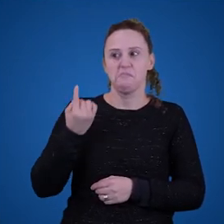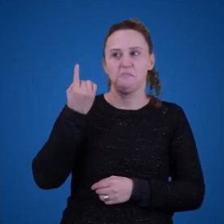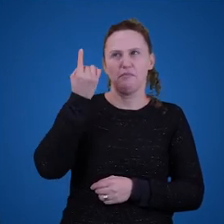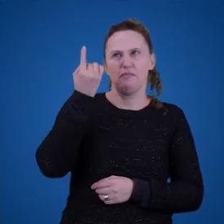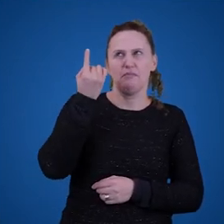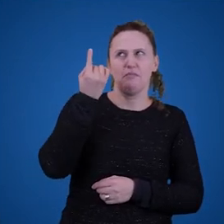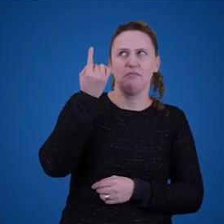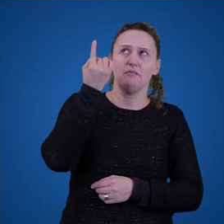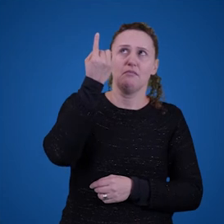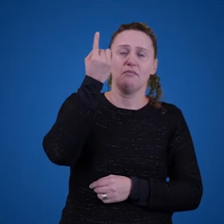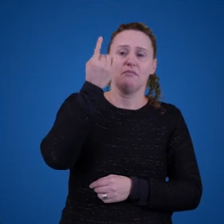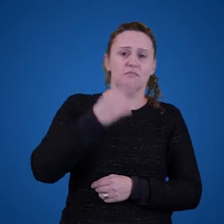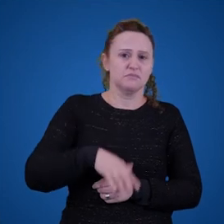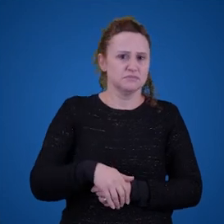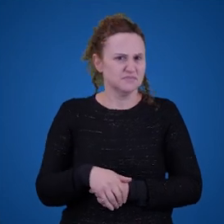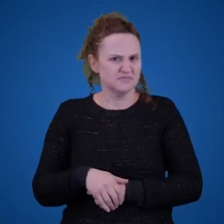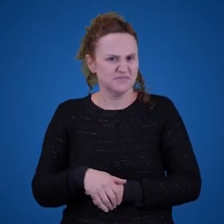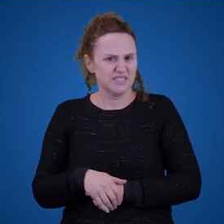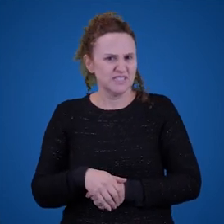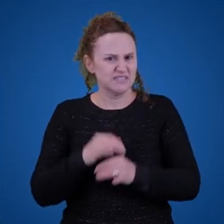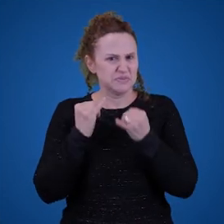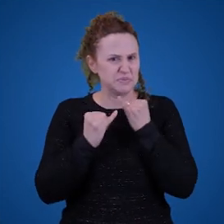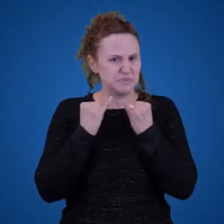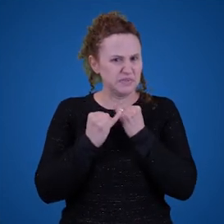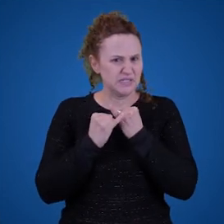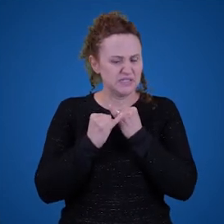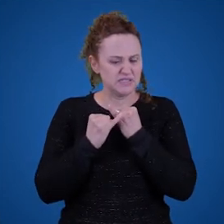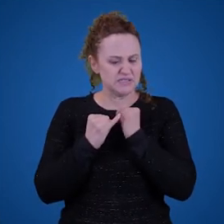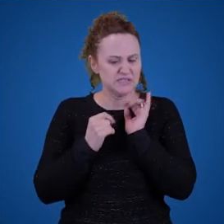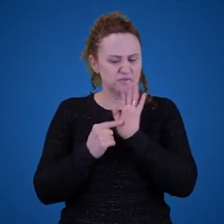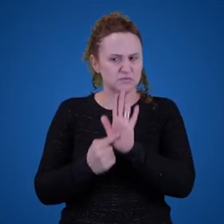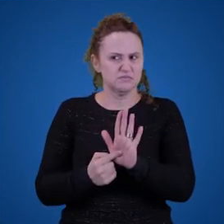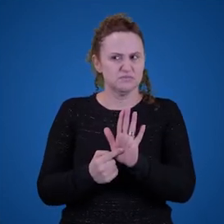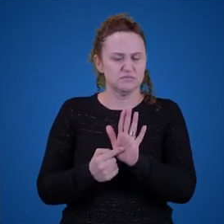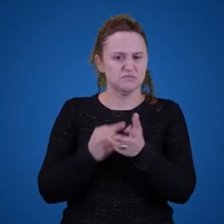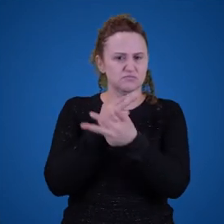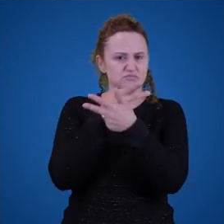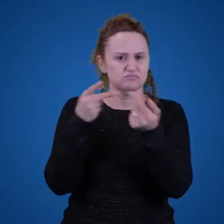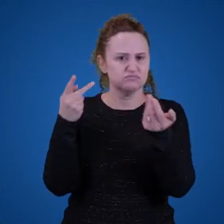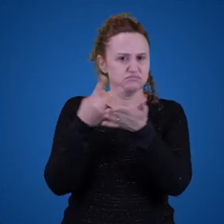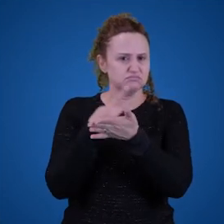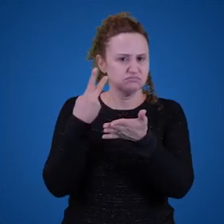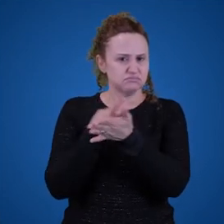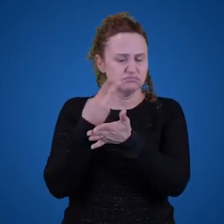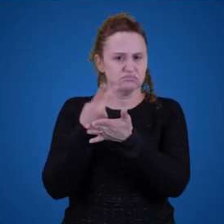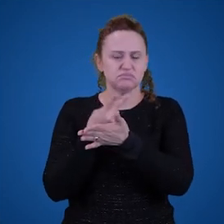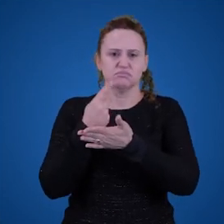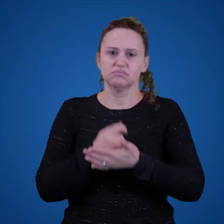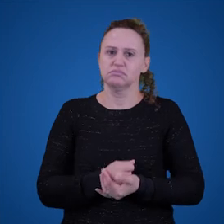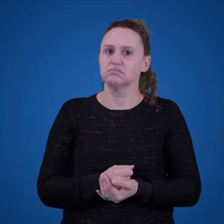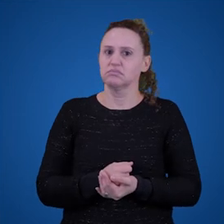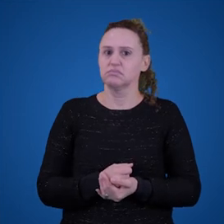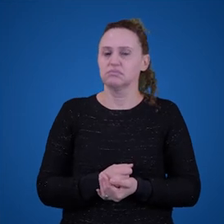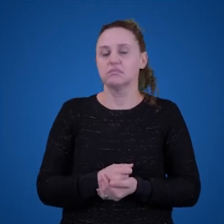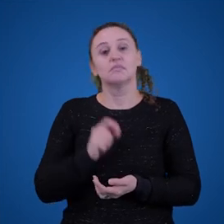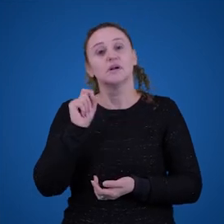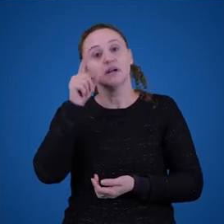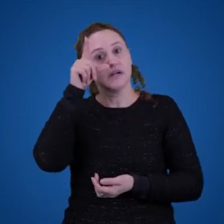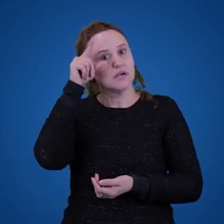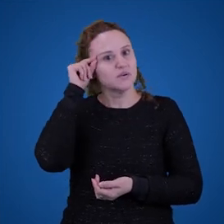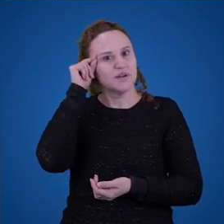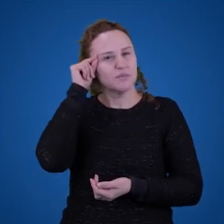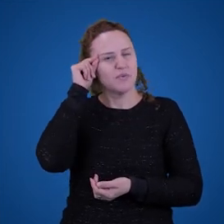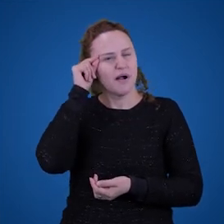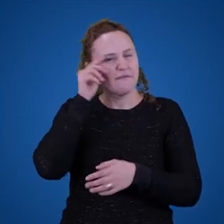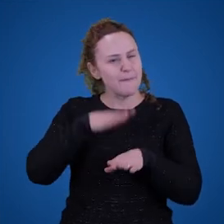parece que essa pessoa está usando ou apontando a coisa errada? Então, quer dizer, se eu dissesse assim para vocês, ah, Guarapuava é a cidade